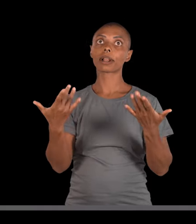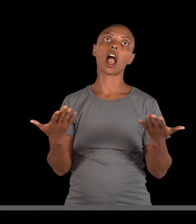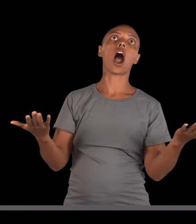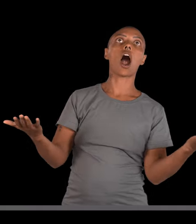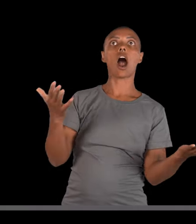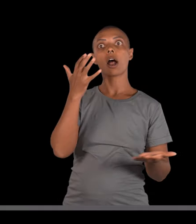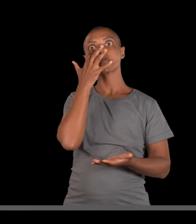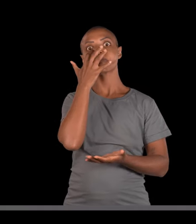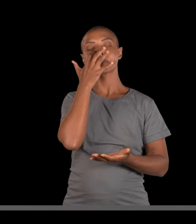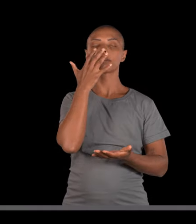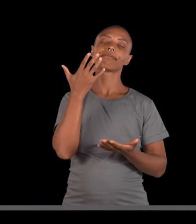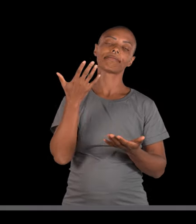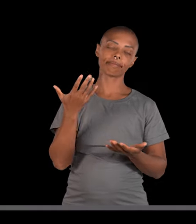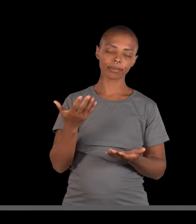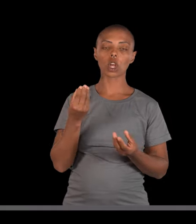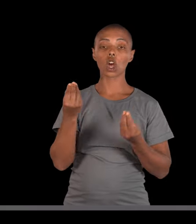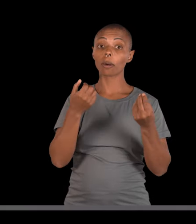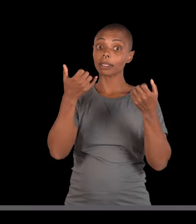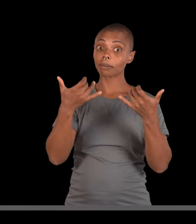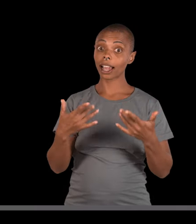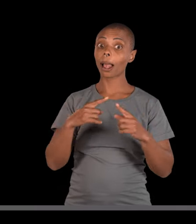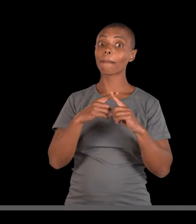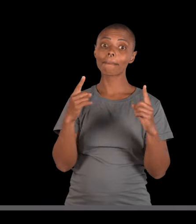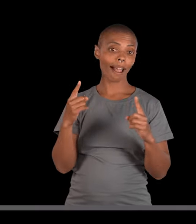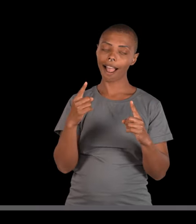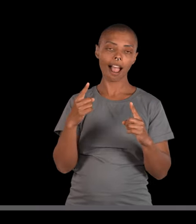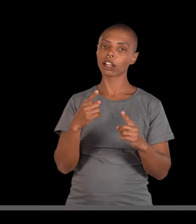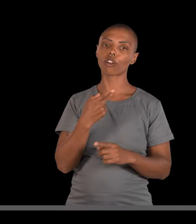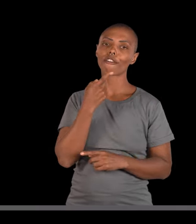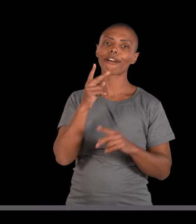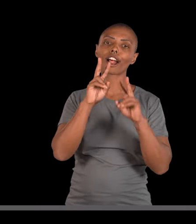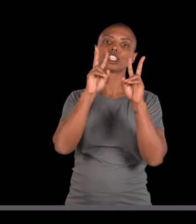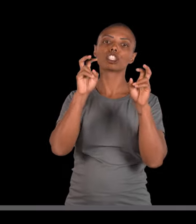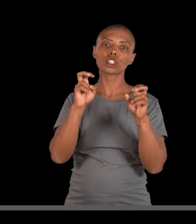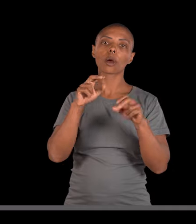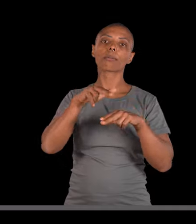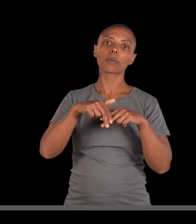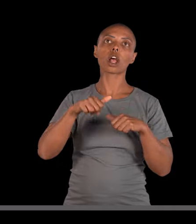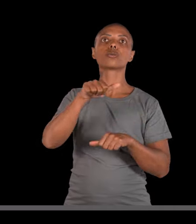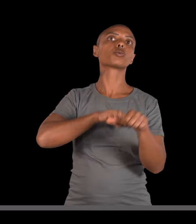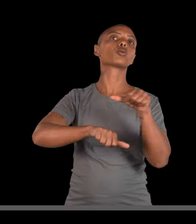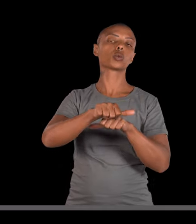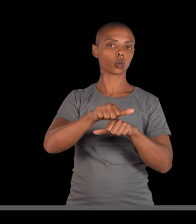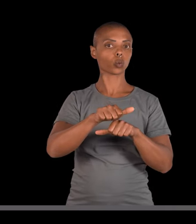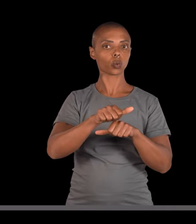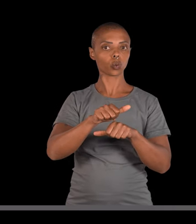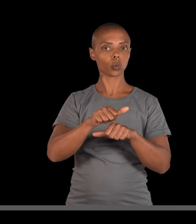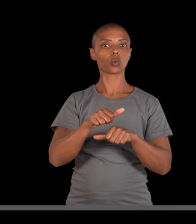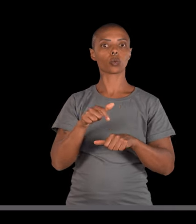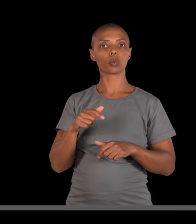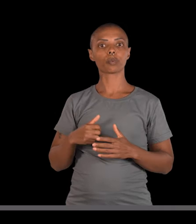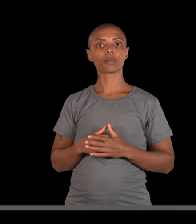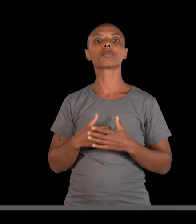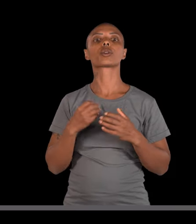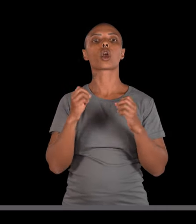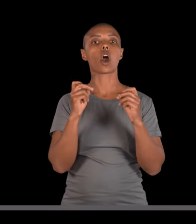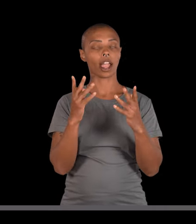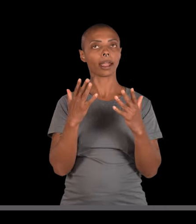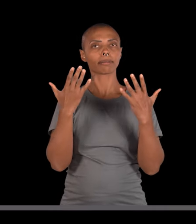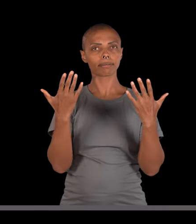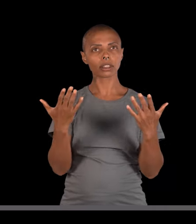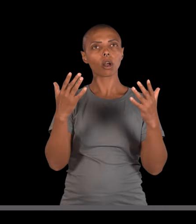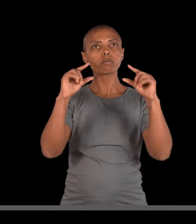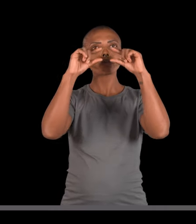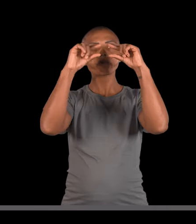isso pode ser explicado? Nó! Como isso pode ser explicado excetuando a possibilidade de ter ocorrido uma mutação?